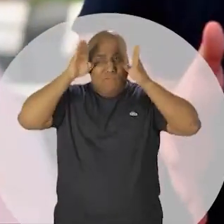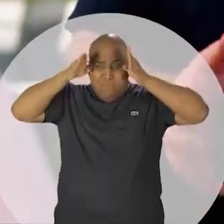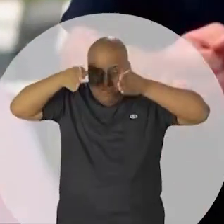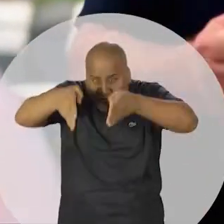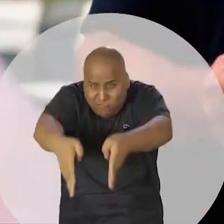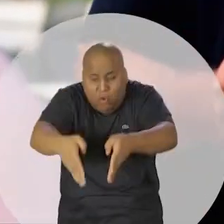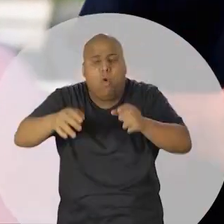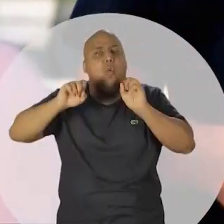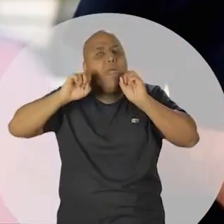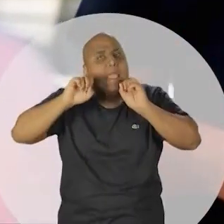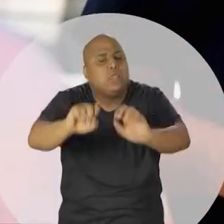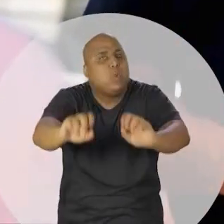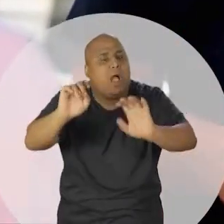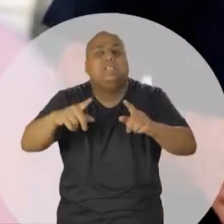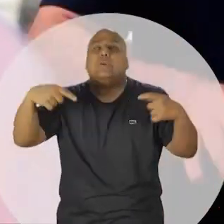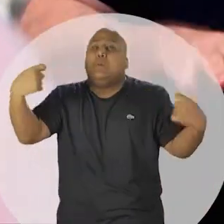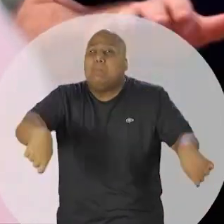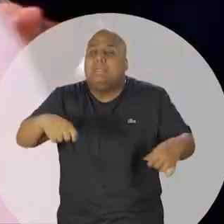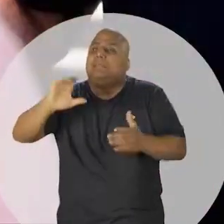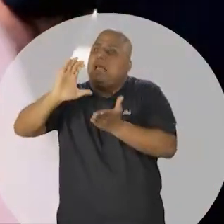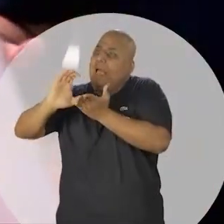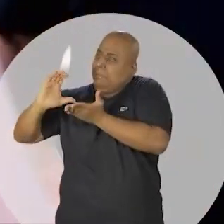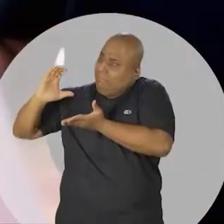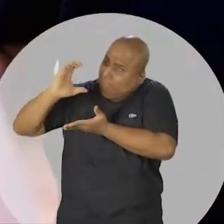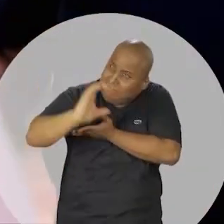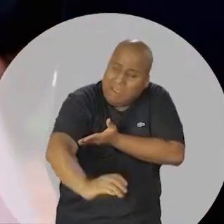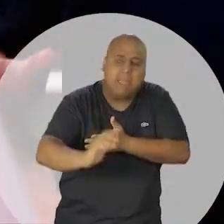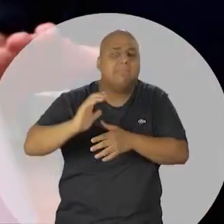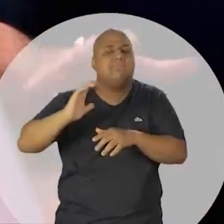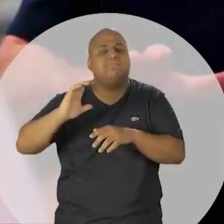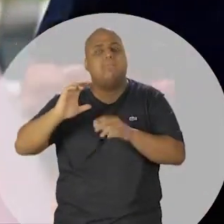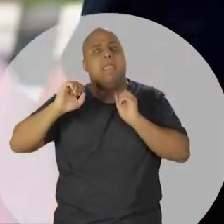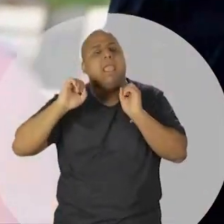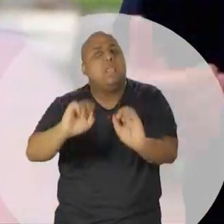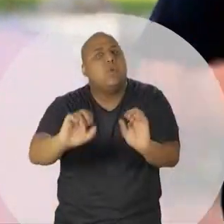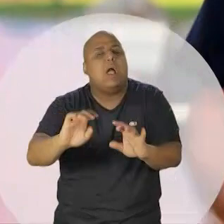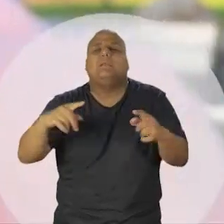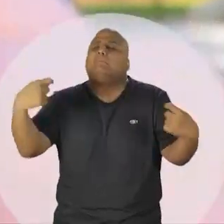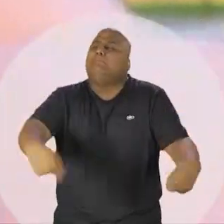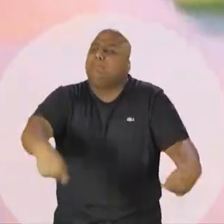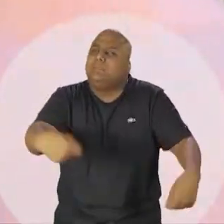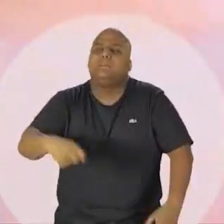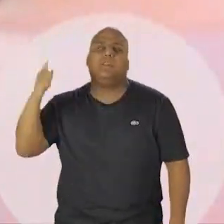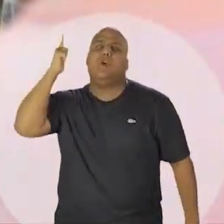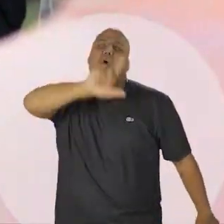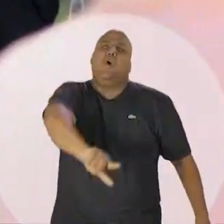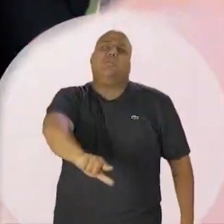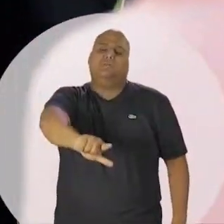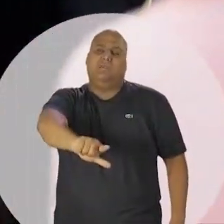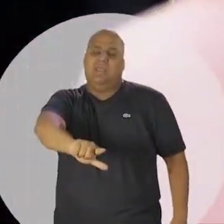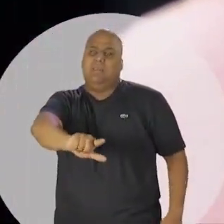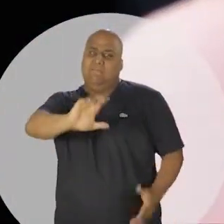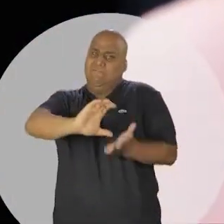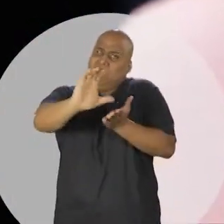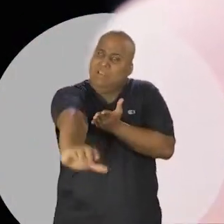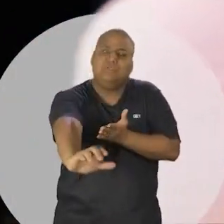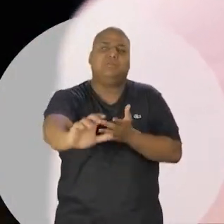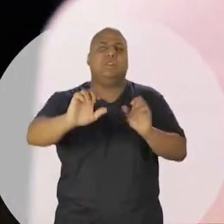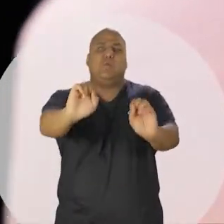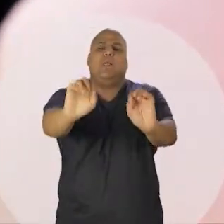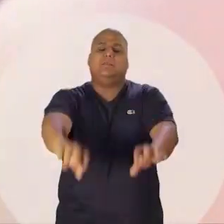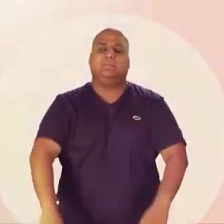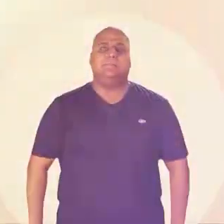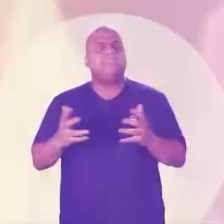você foca e convence a população de que o que vai resolver o mesmo problema, um pouco com o sacrifício da atual geração, é, se tiver um real,